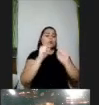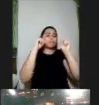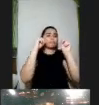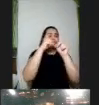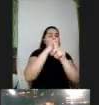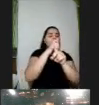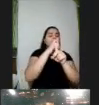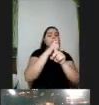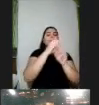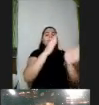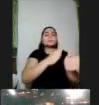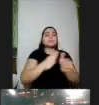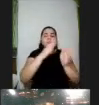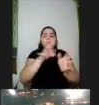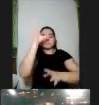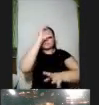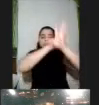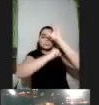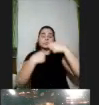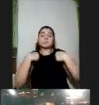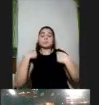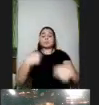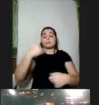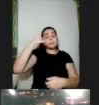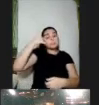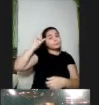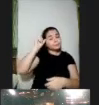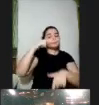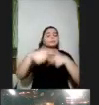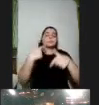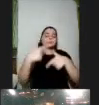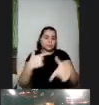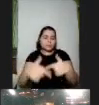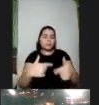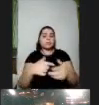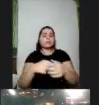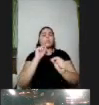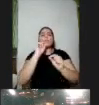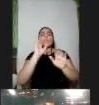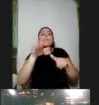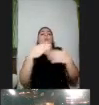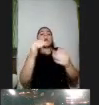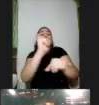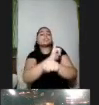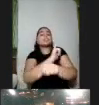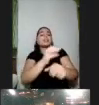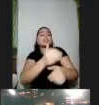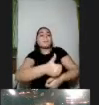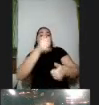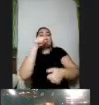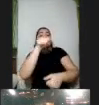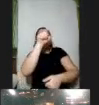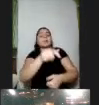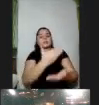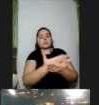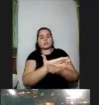evitar né trabalhar a partir de estratégias que mobilizem o que para ele é mais difícil e dar